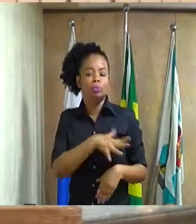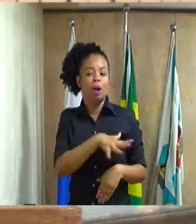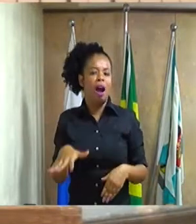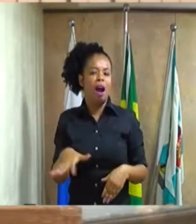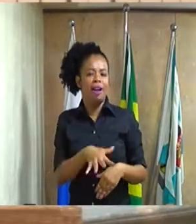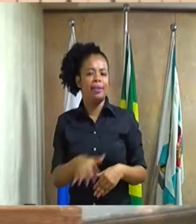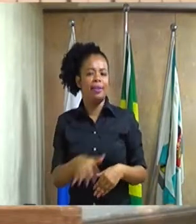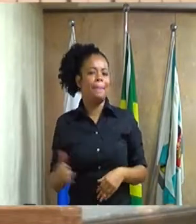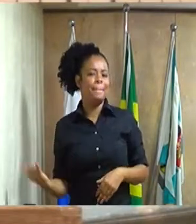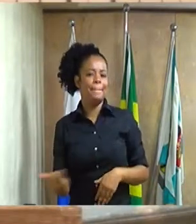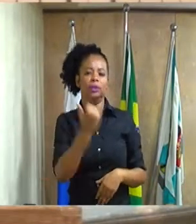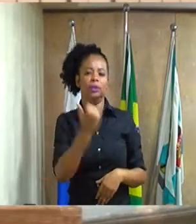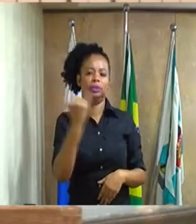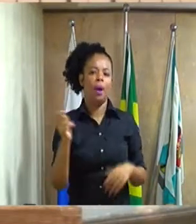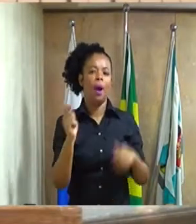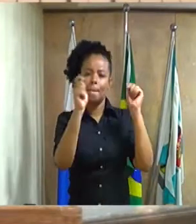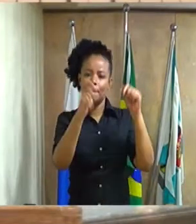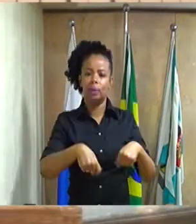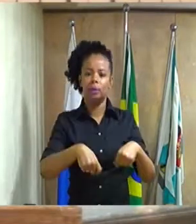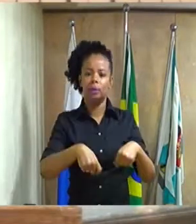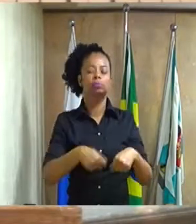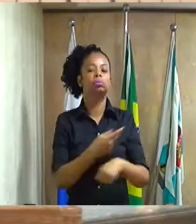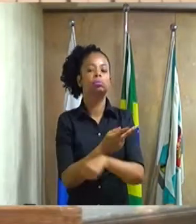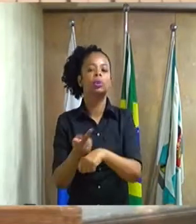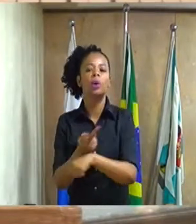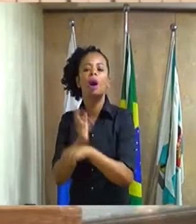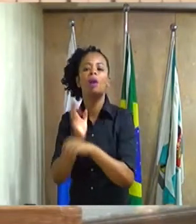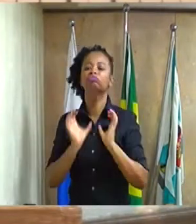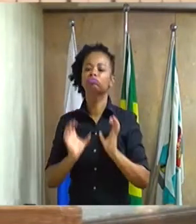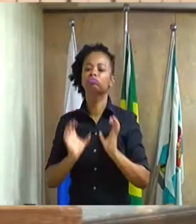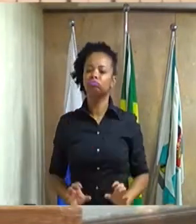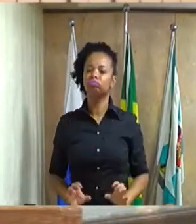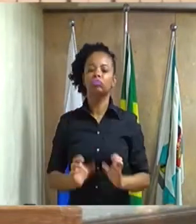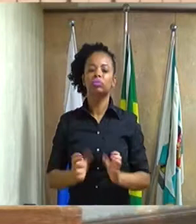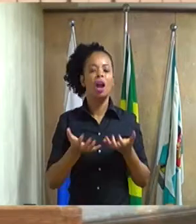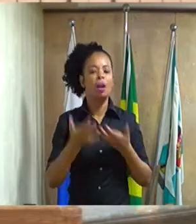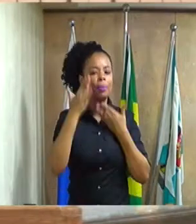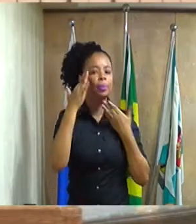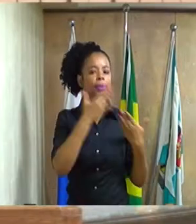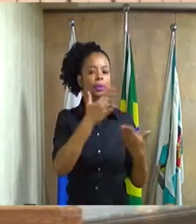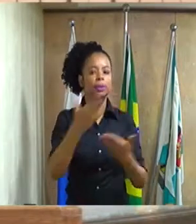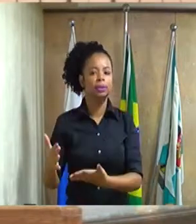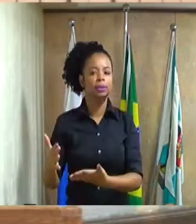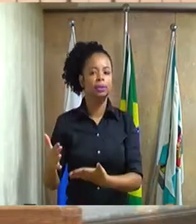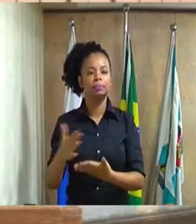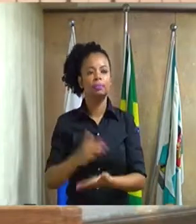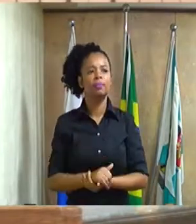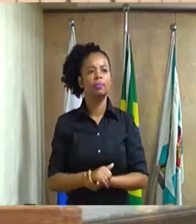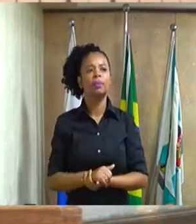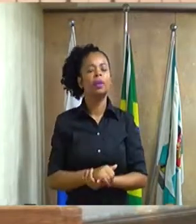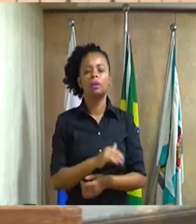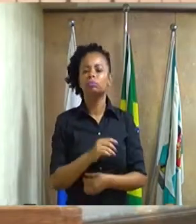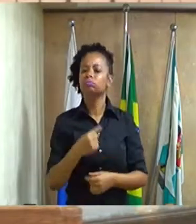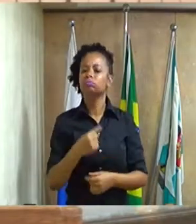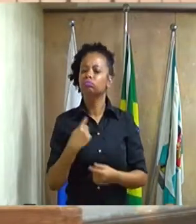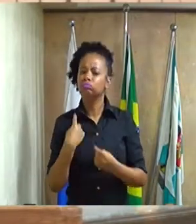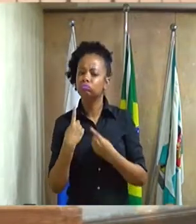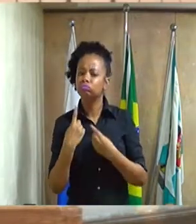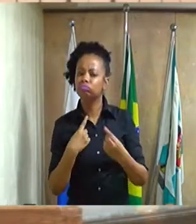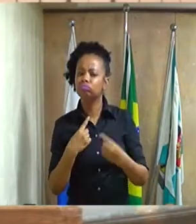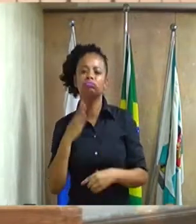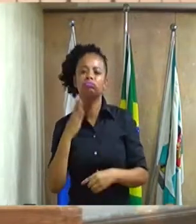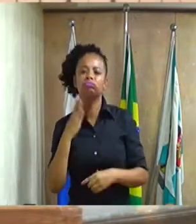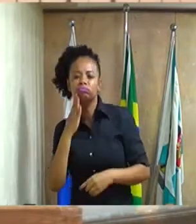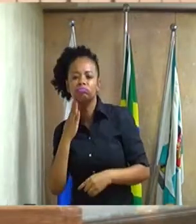você pode buscar a sua cidadania. Então, quero lhe parabenizar o vosso discurso e